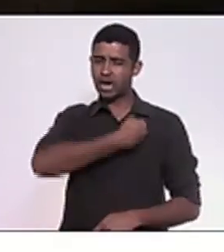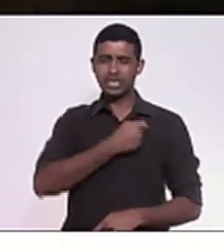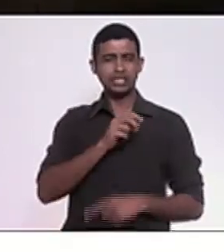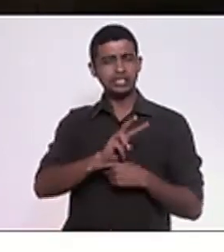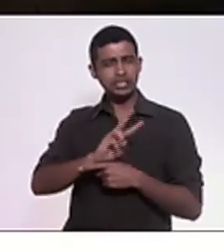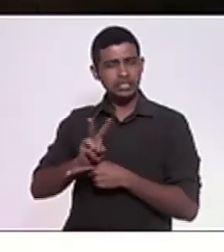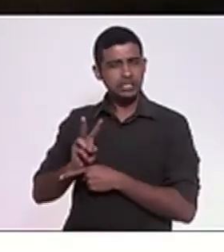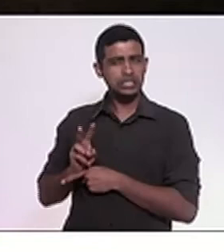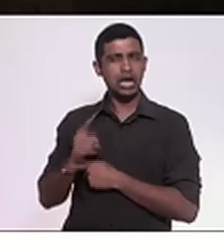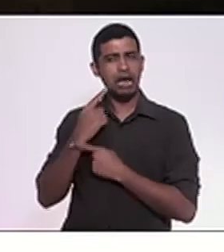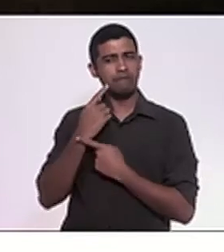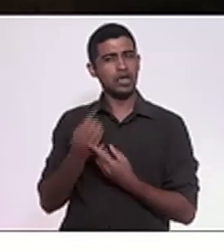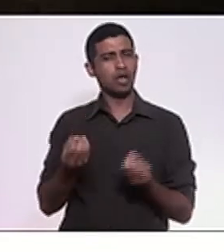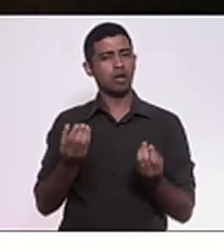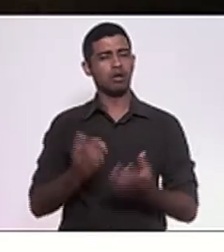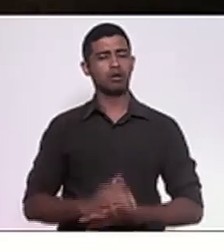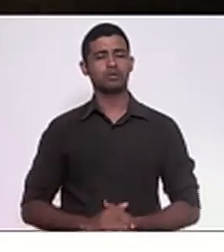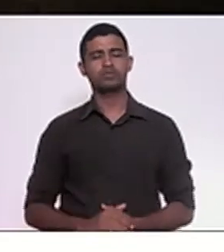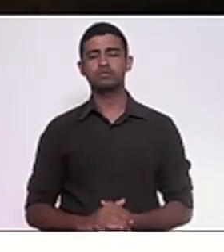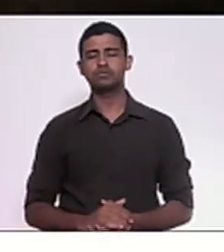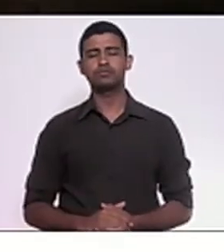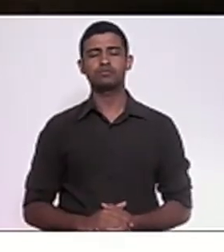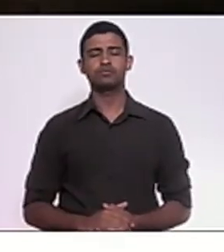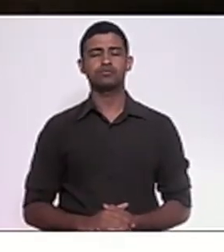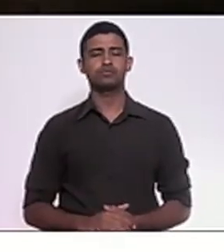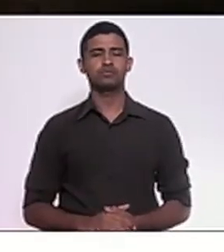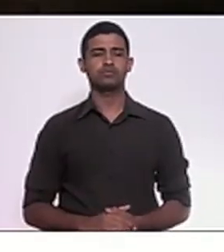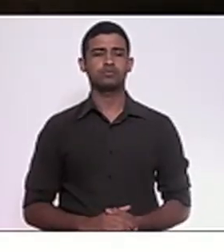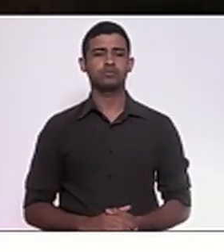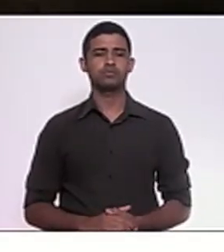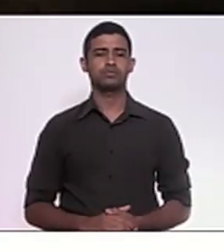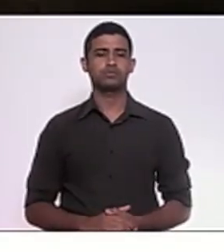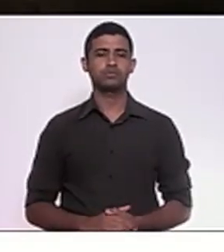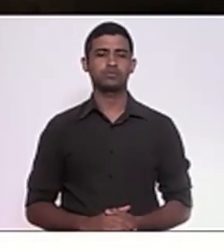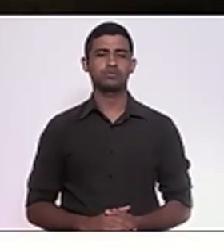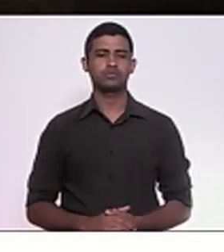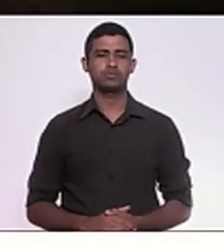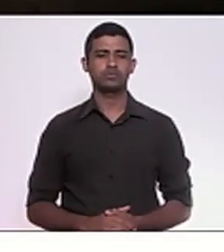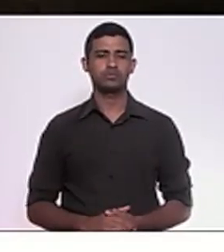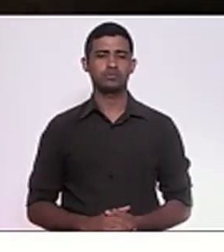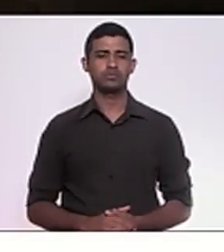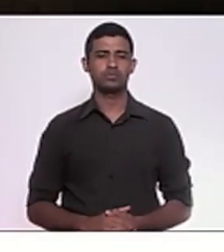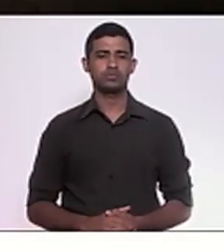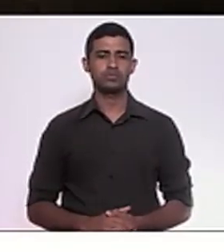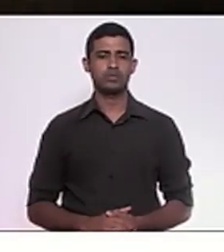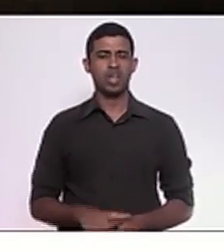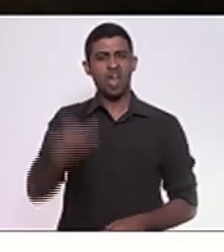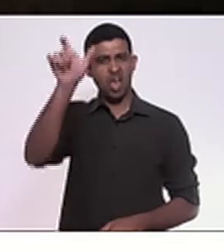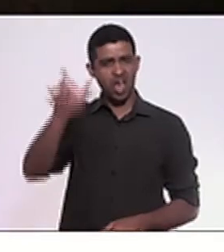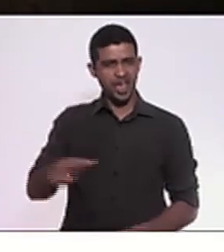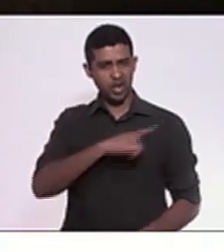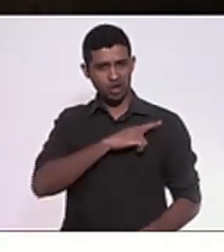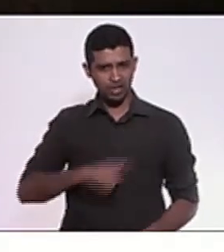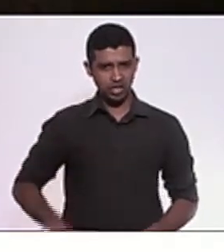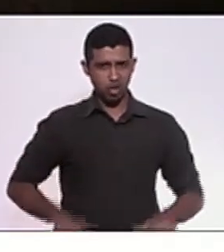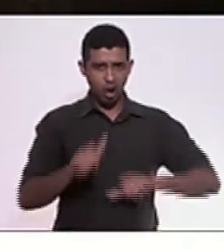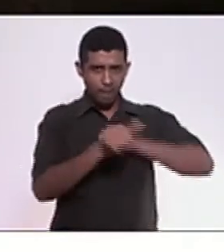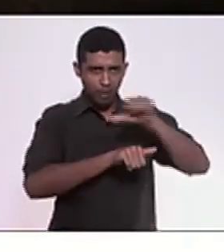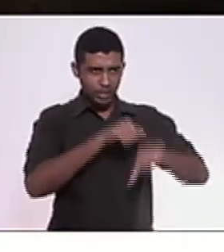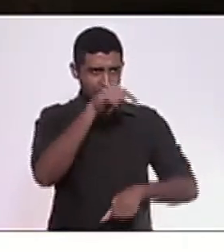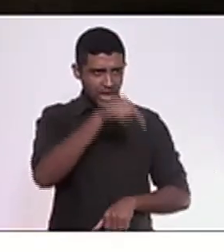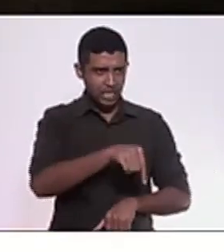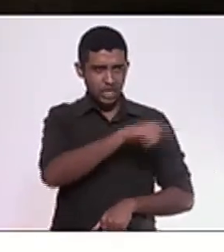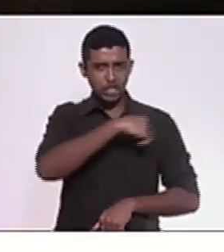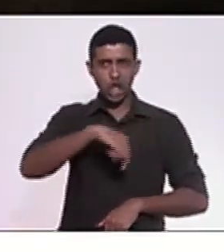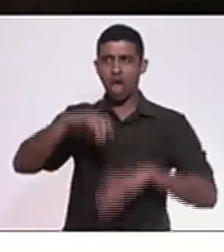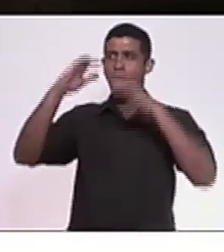parlamento está prevaricando, pô. Nós não podemos deixar com que o governador transforme essa casa numa casa submissa